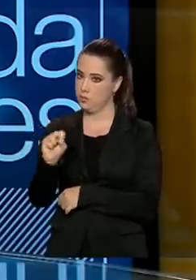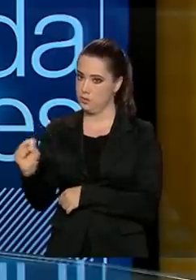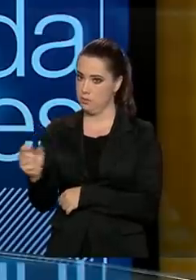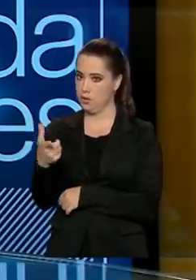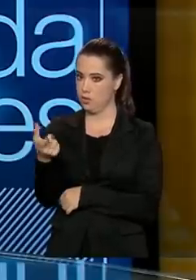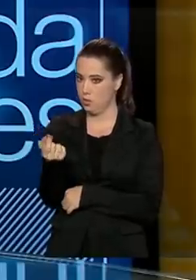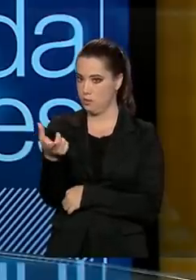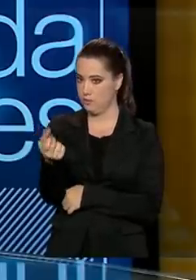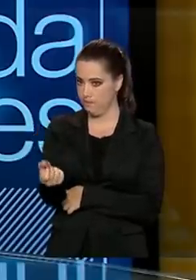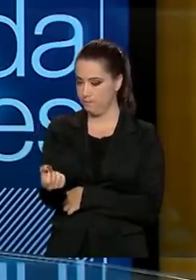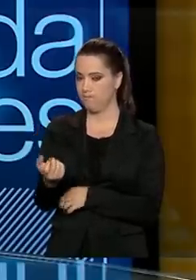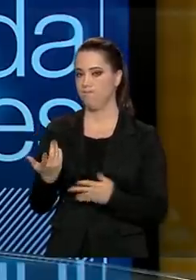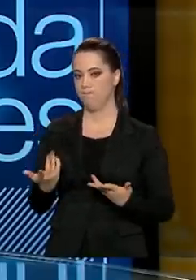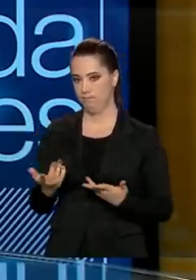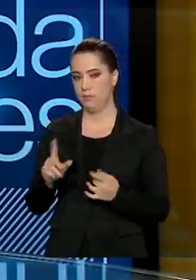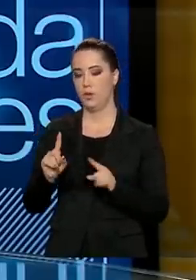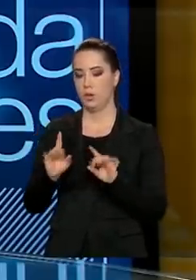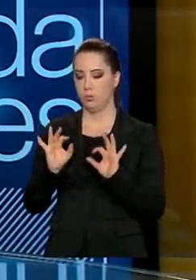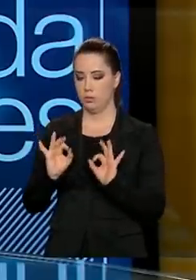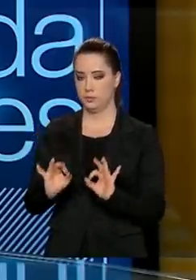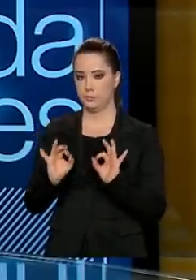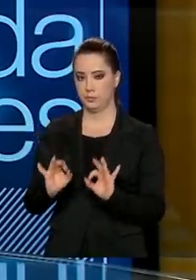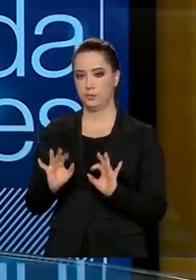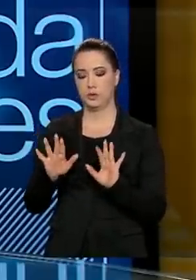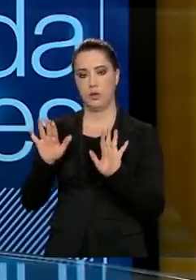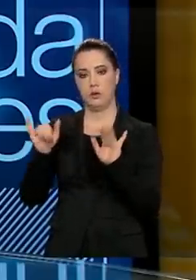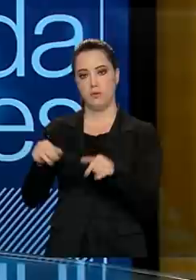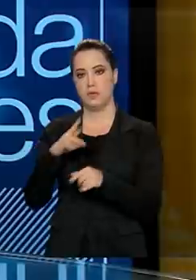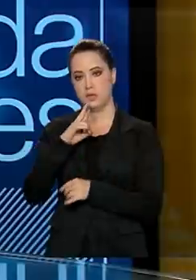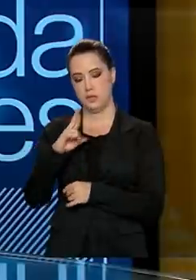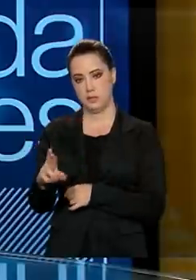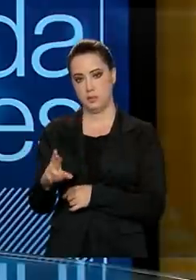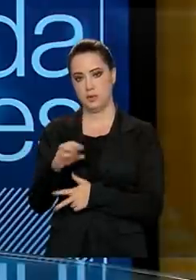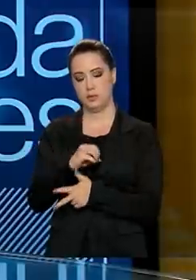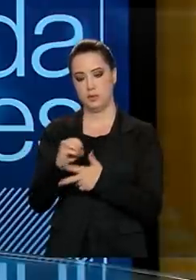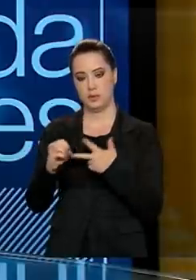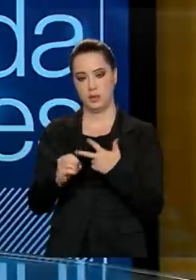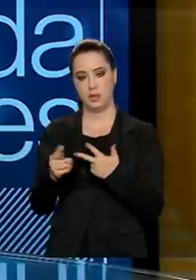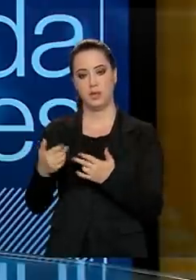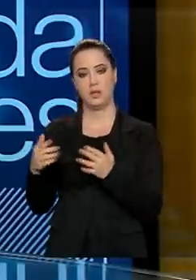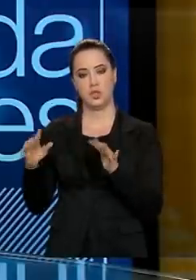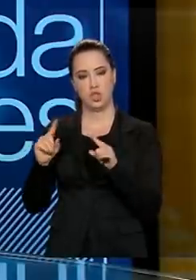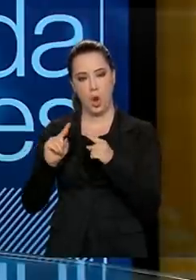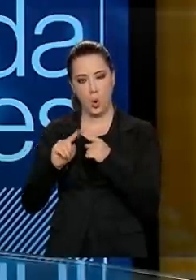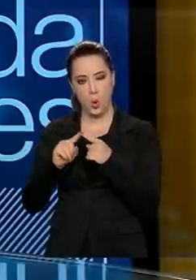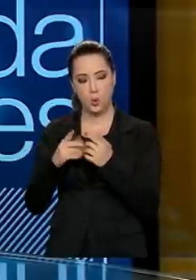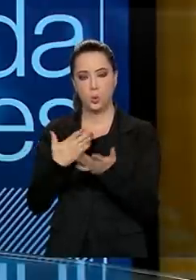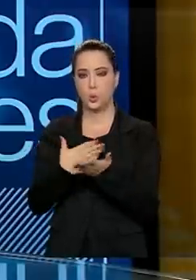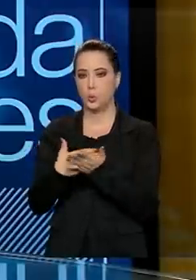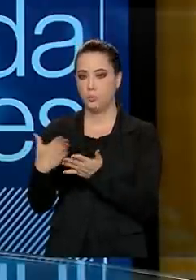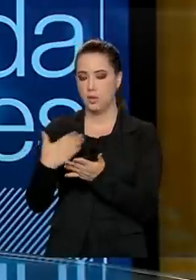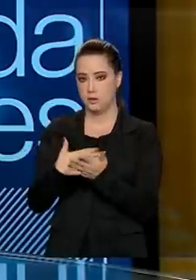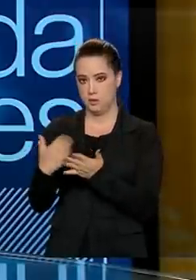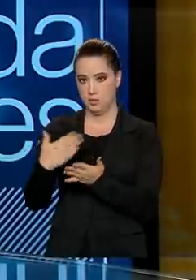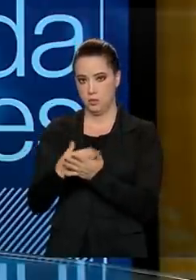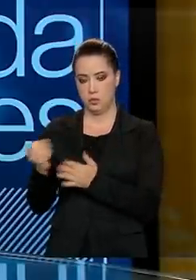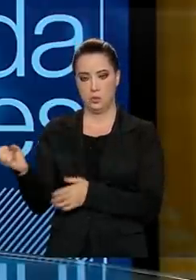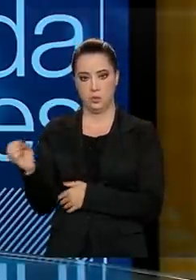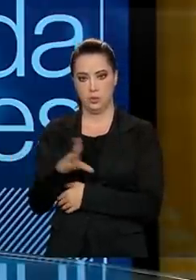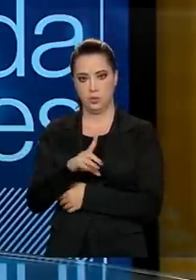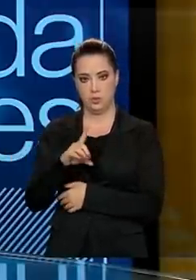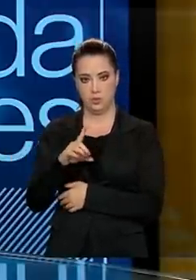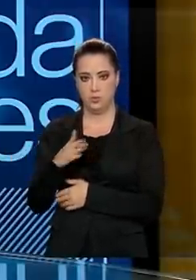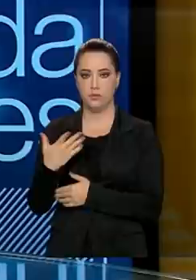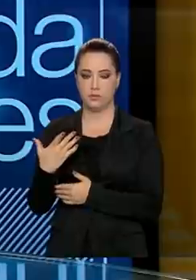coincidiu, vai dar certo que o final do resultado do Enem vai coincidir com o início do novo calendário